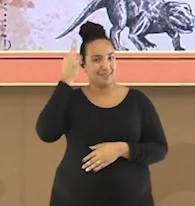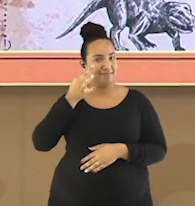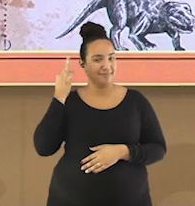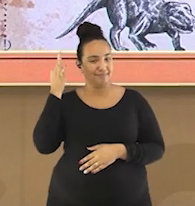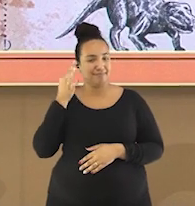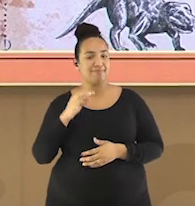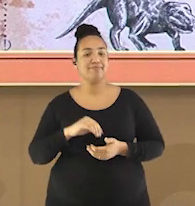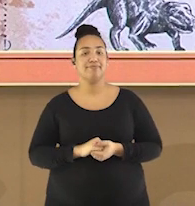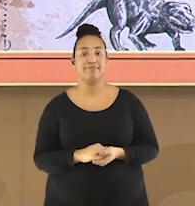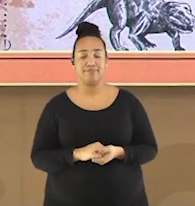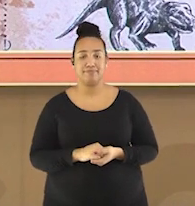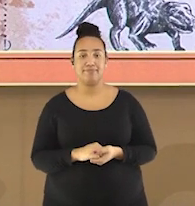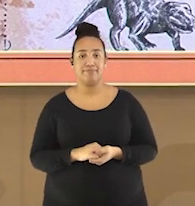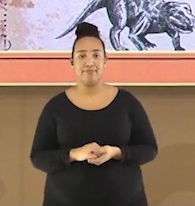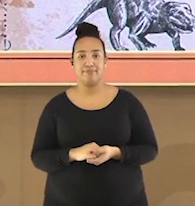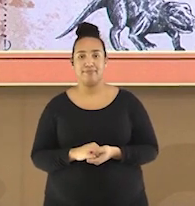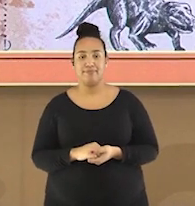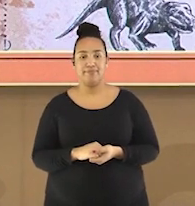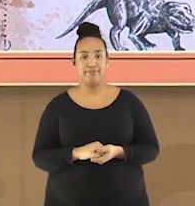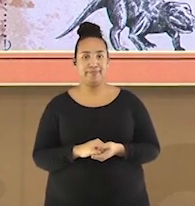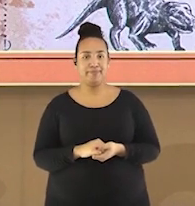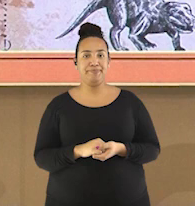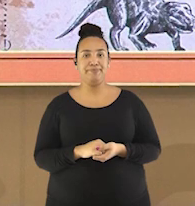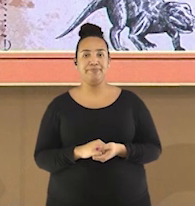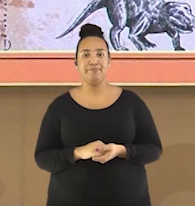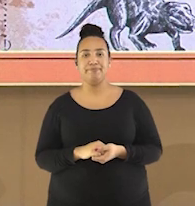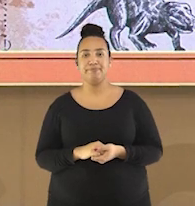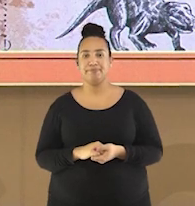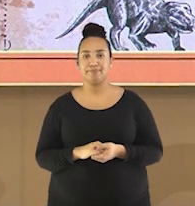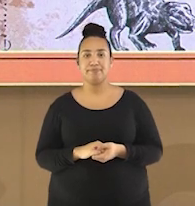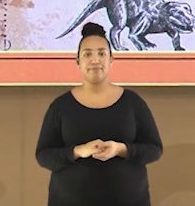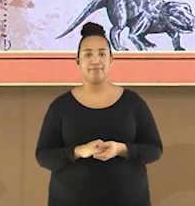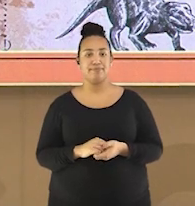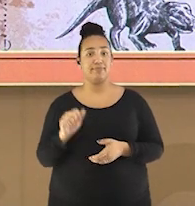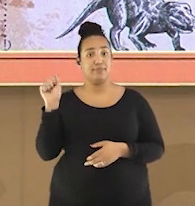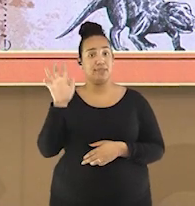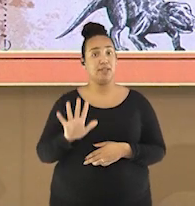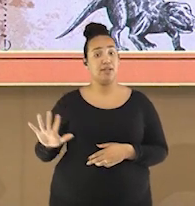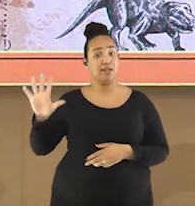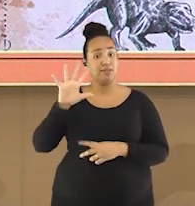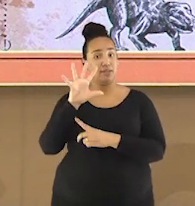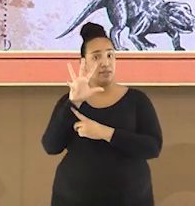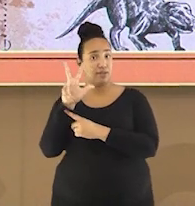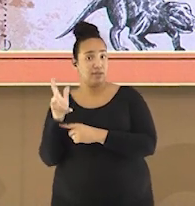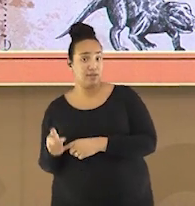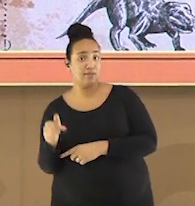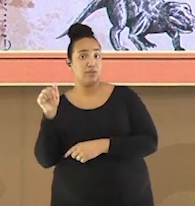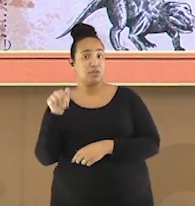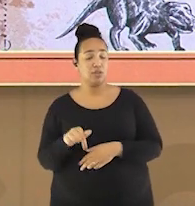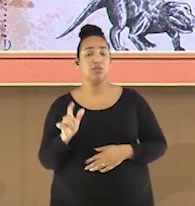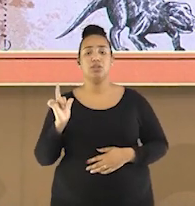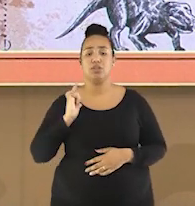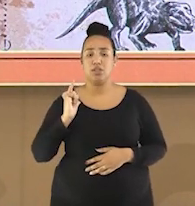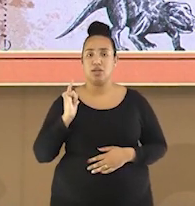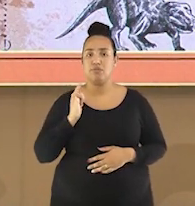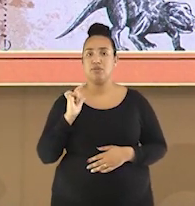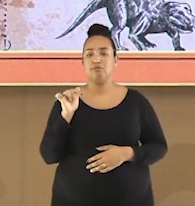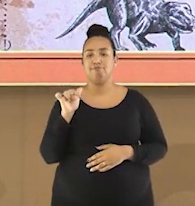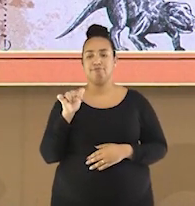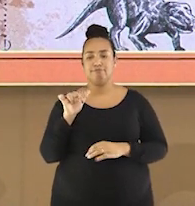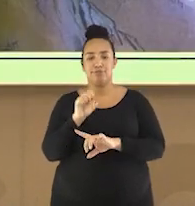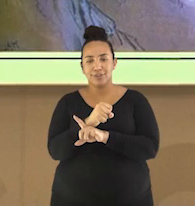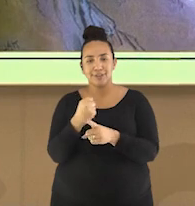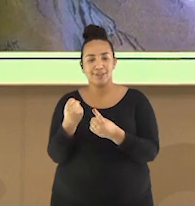Em contrapartida, a África e a Ásia eram um grande reduto de civilizações infantis e primitivas.